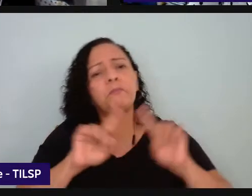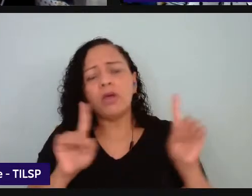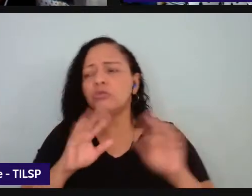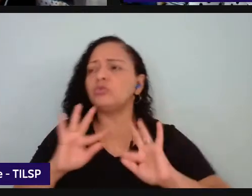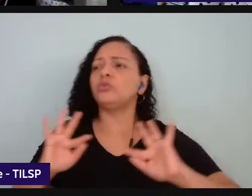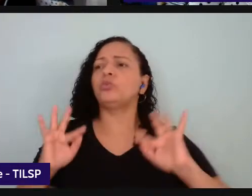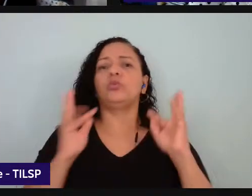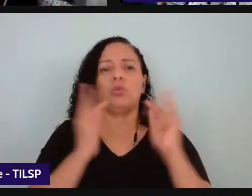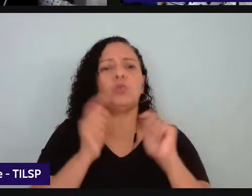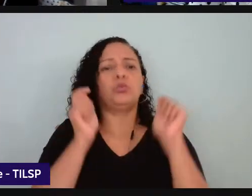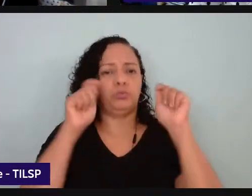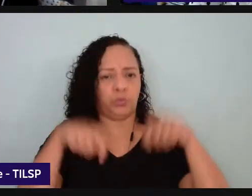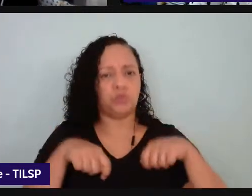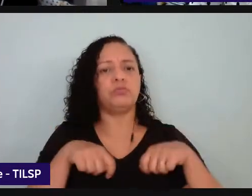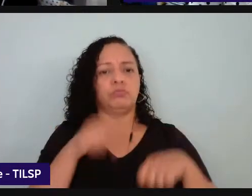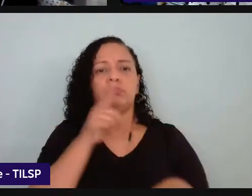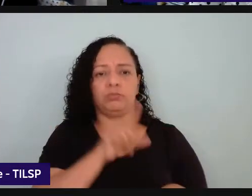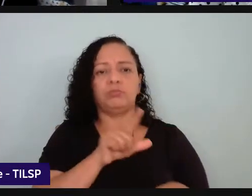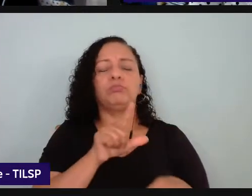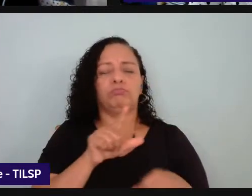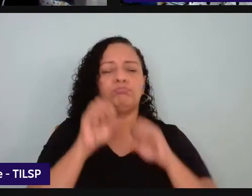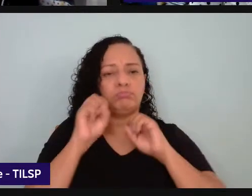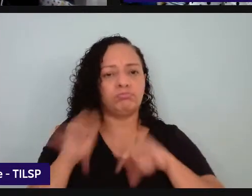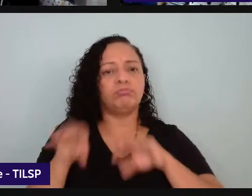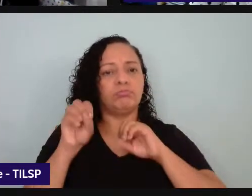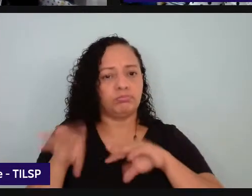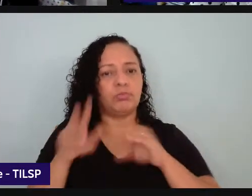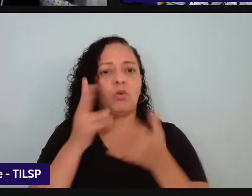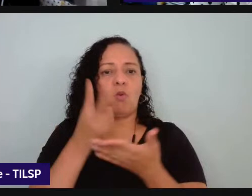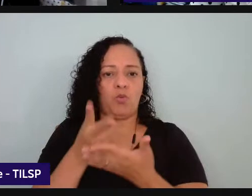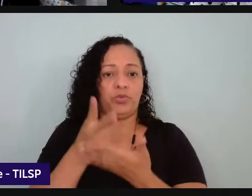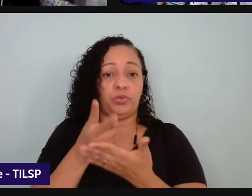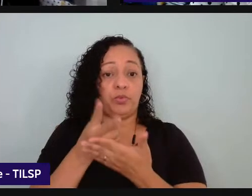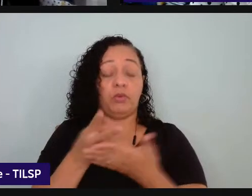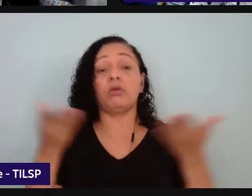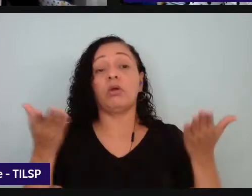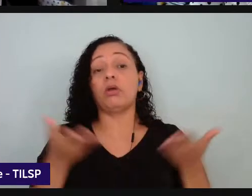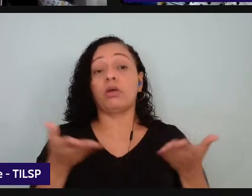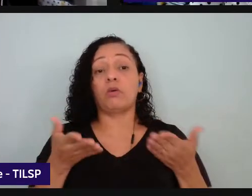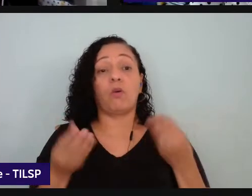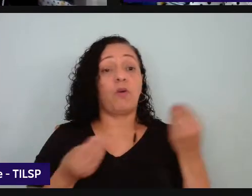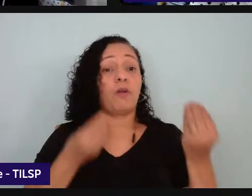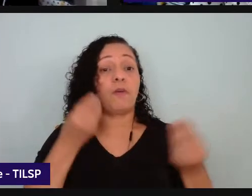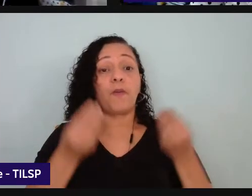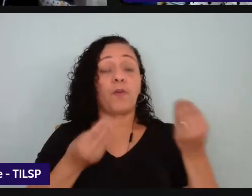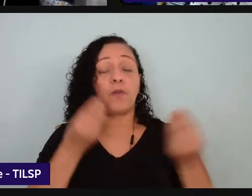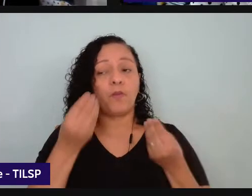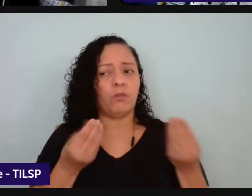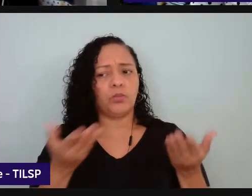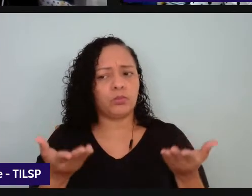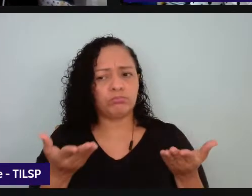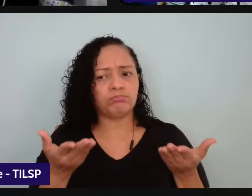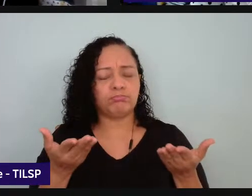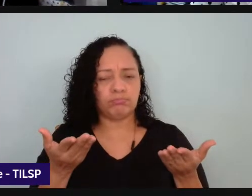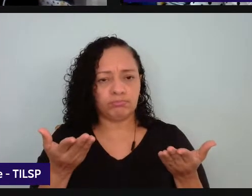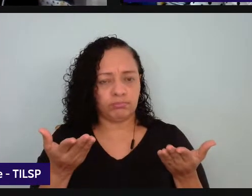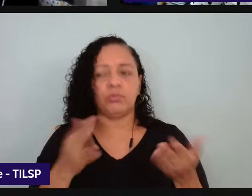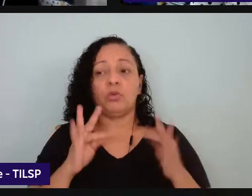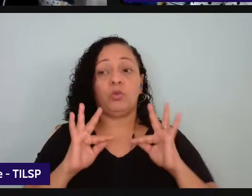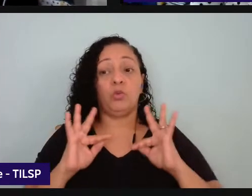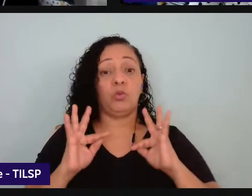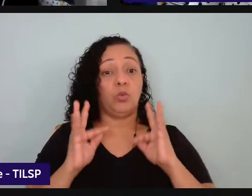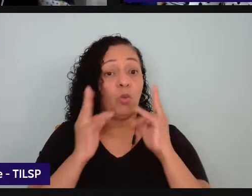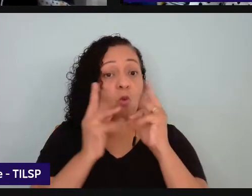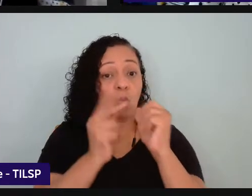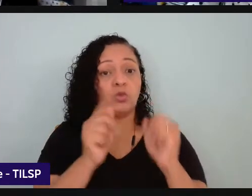o fizeram mas agora é como fazer com que todos nós